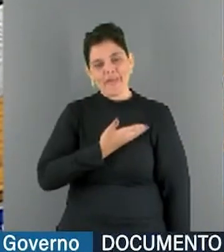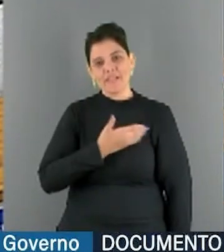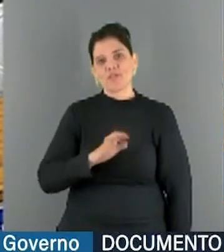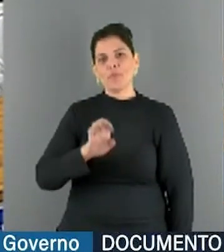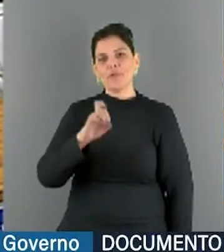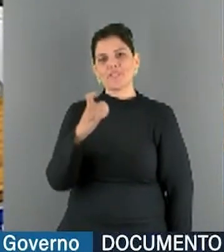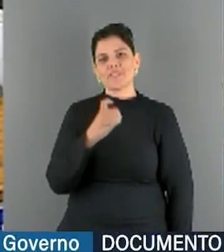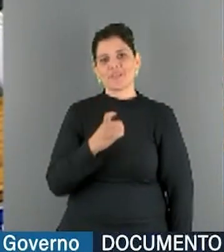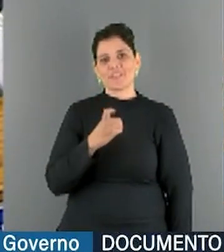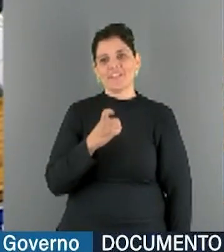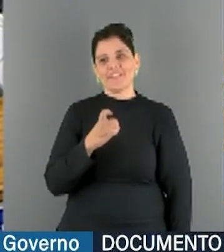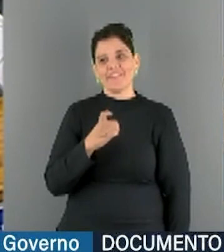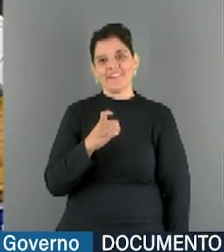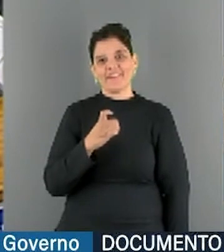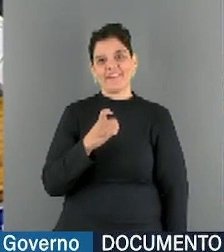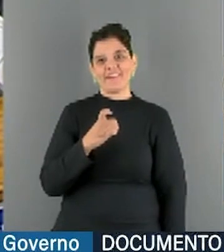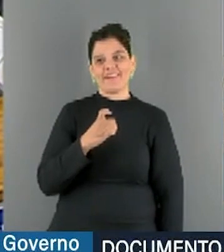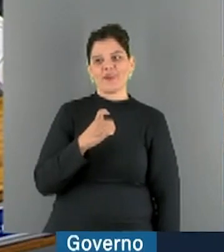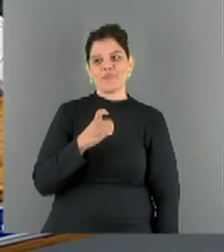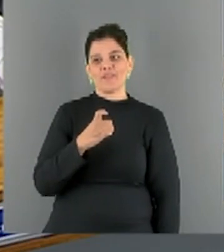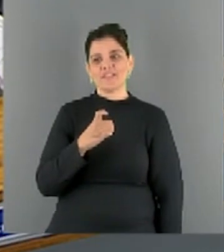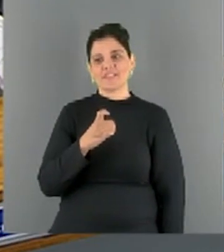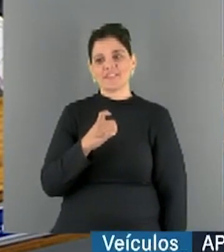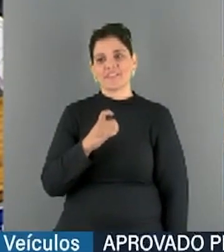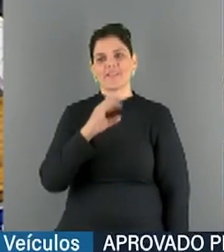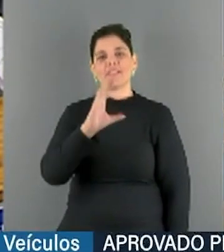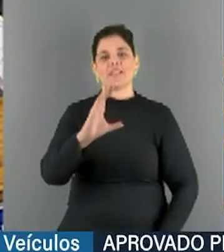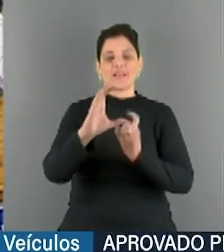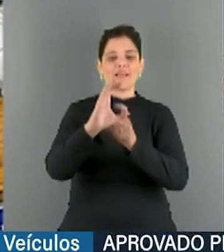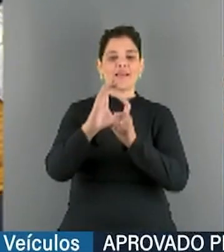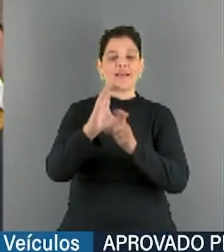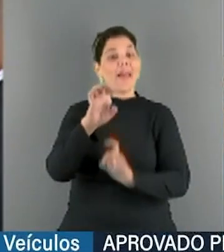relação do senhor com a autoridade militar do penteado.